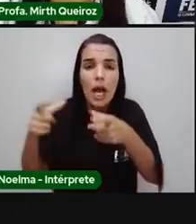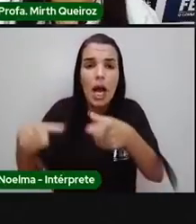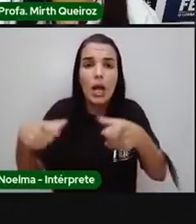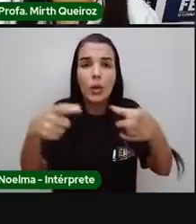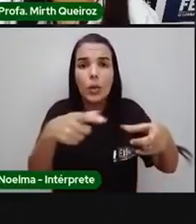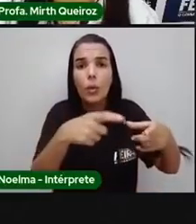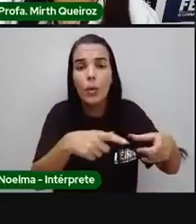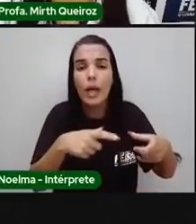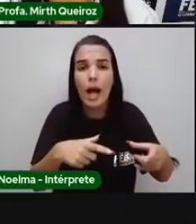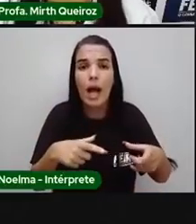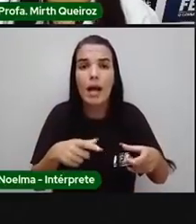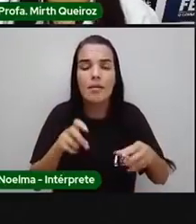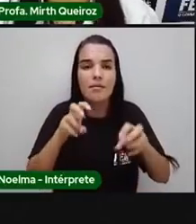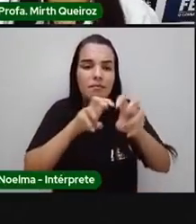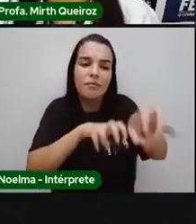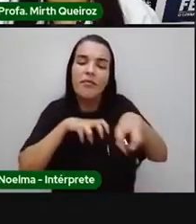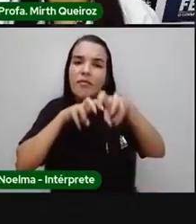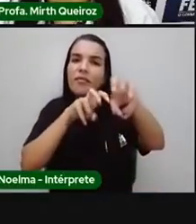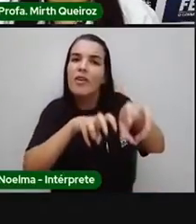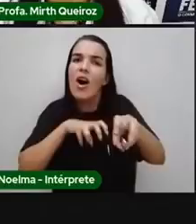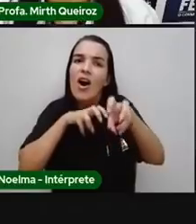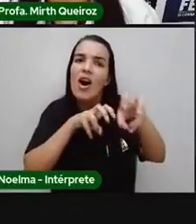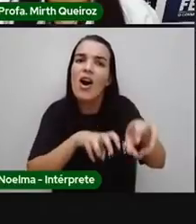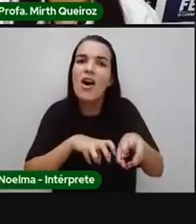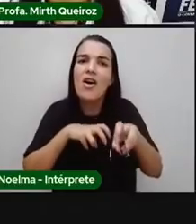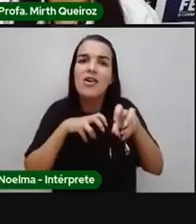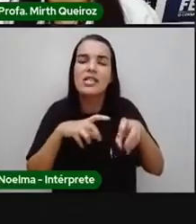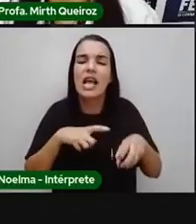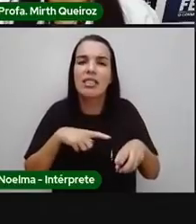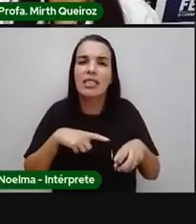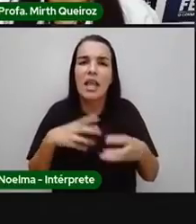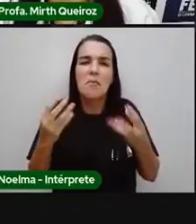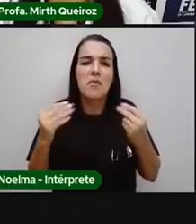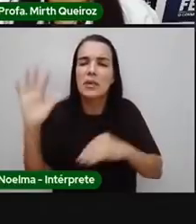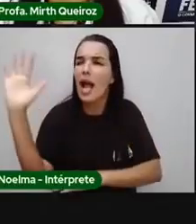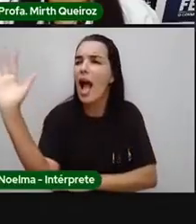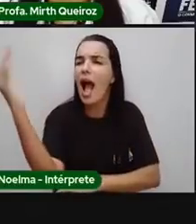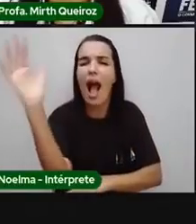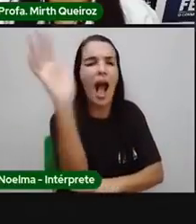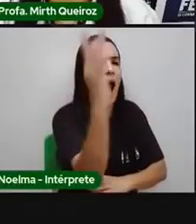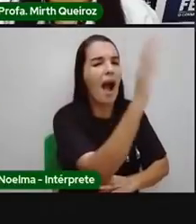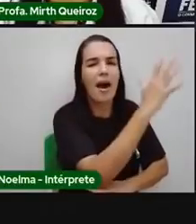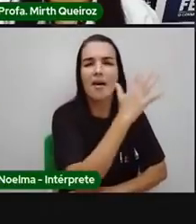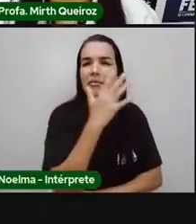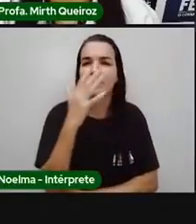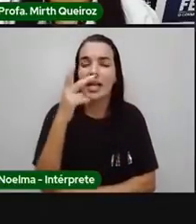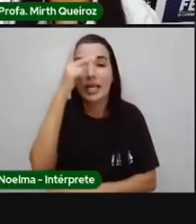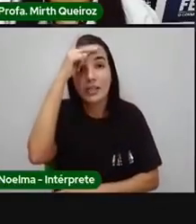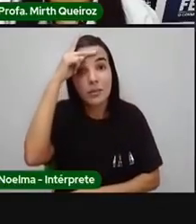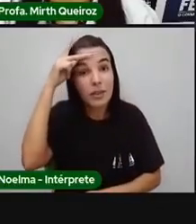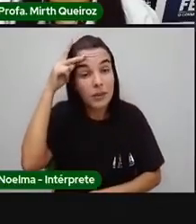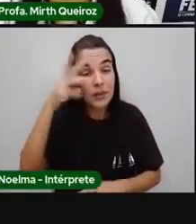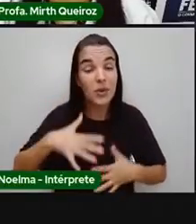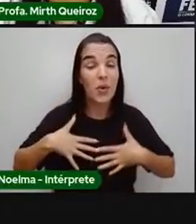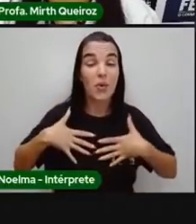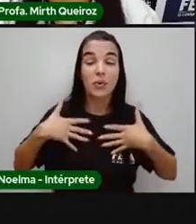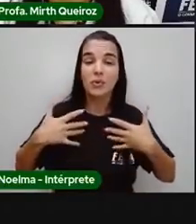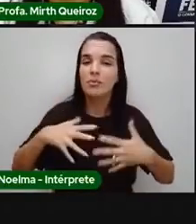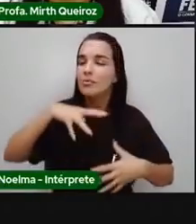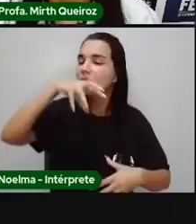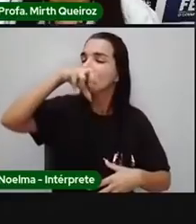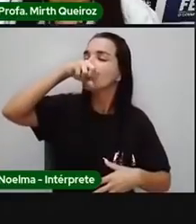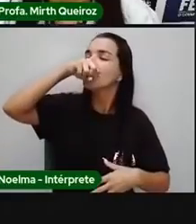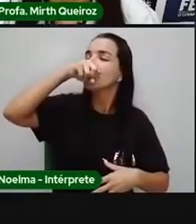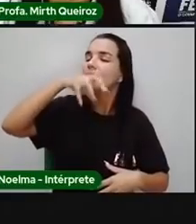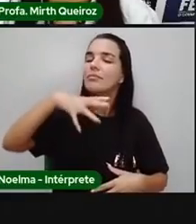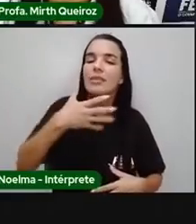como as fazendas, as rosas, tem uma maior quantidade de árvores, as pessoas costumam falar que respiram